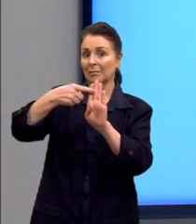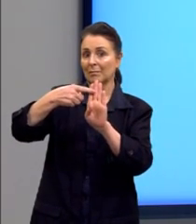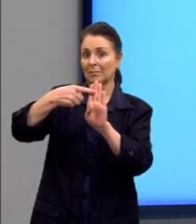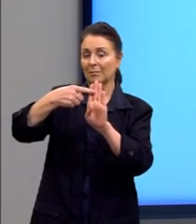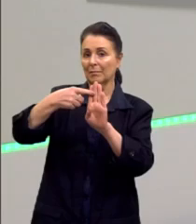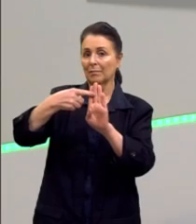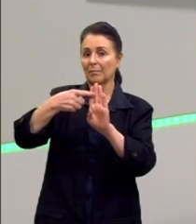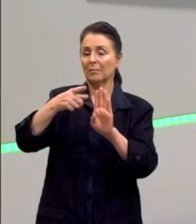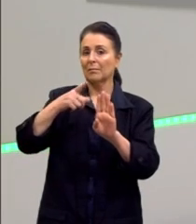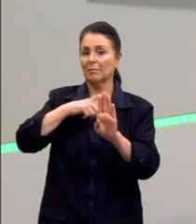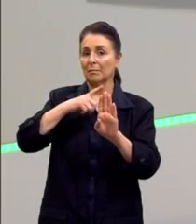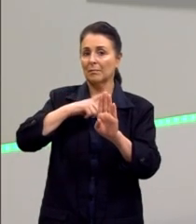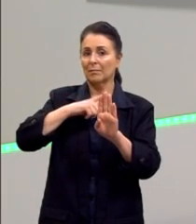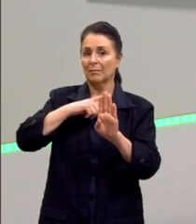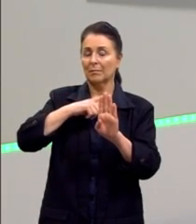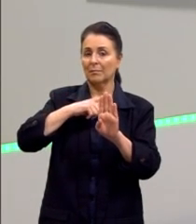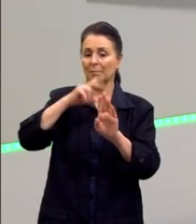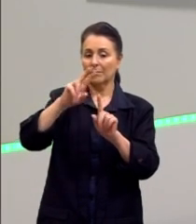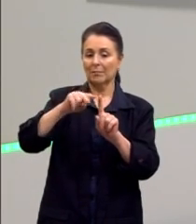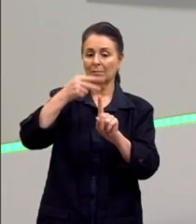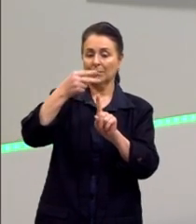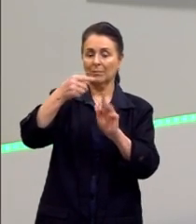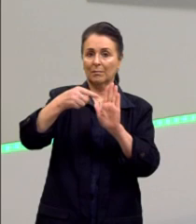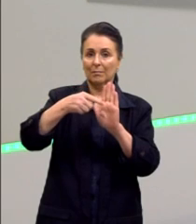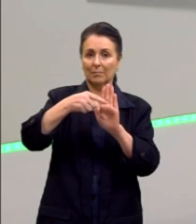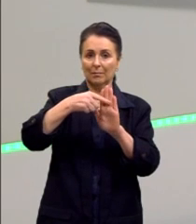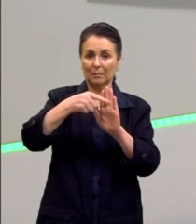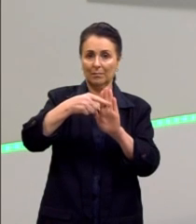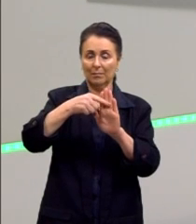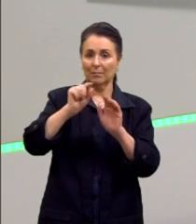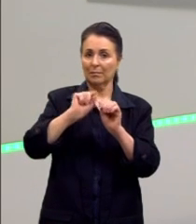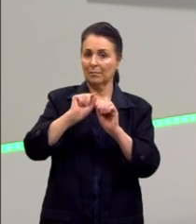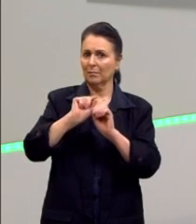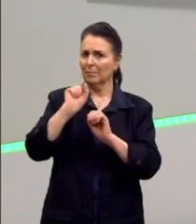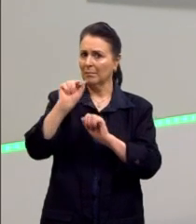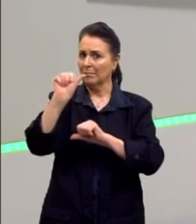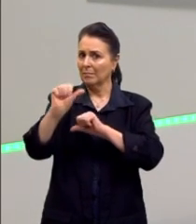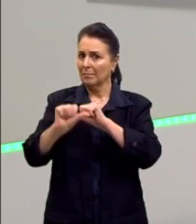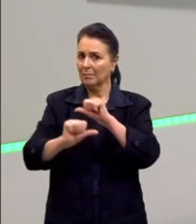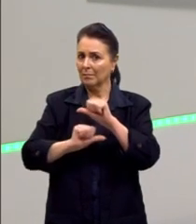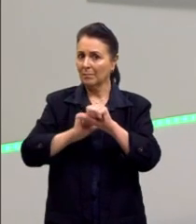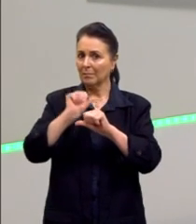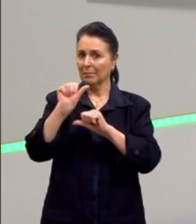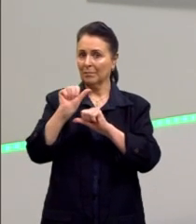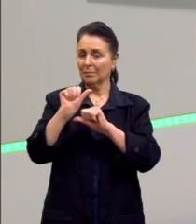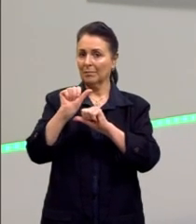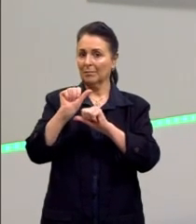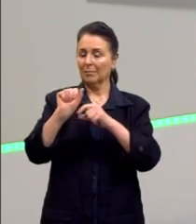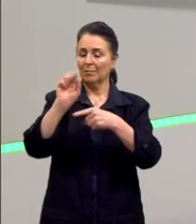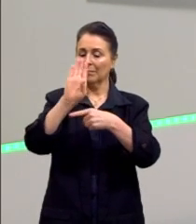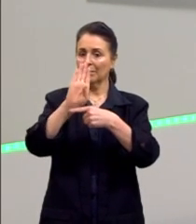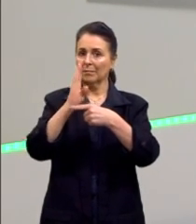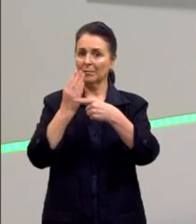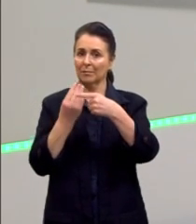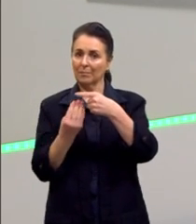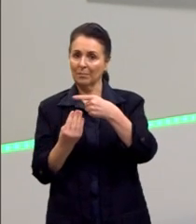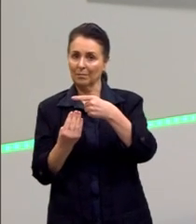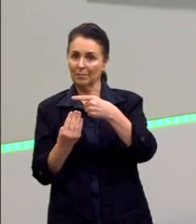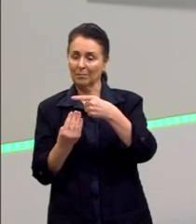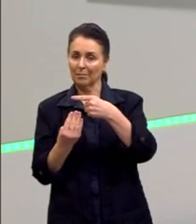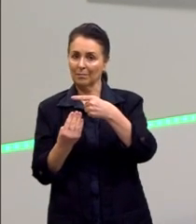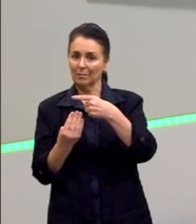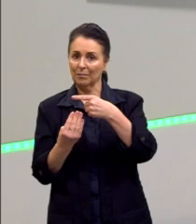Quando nós tínhamos expoente negativo, nós vimos que nós transformávamos isso em uma fração. Então, nós